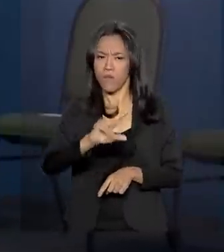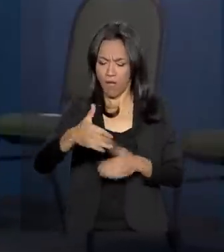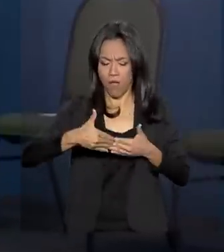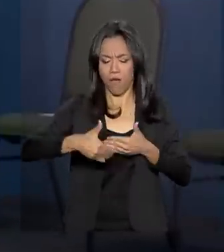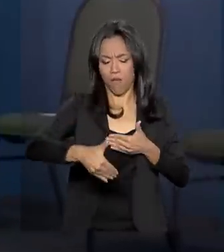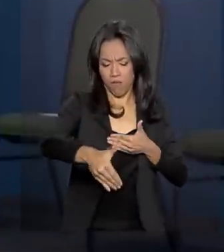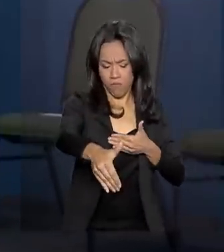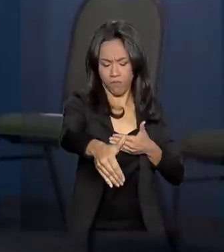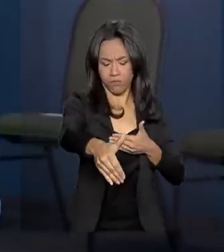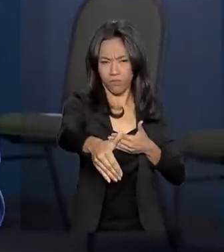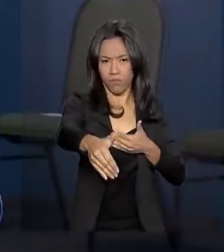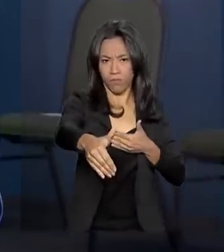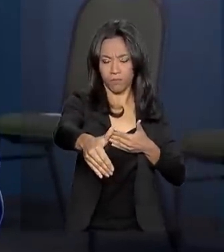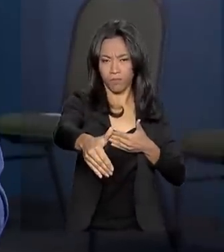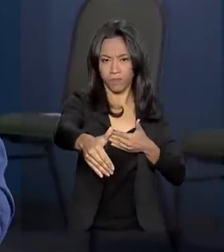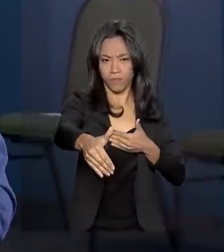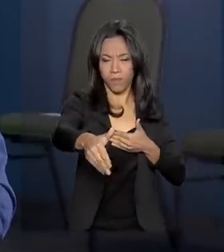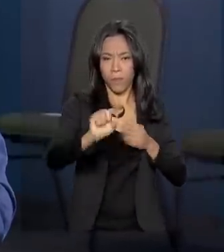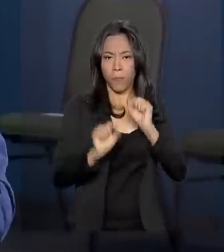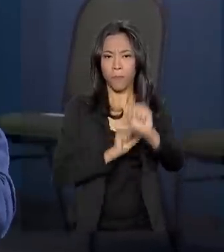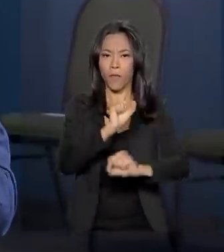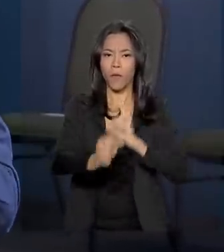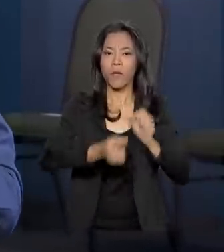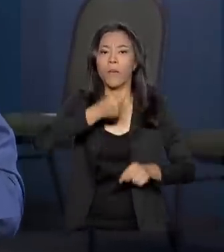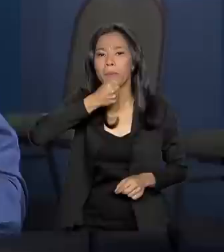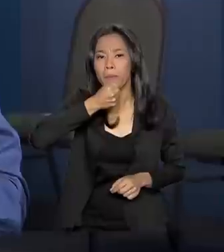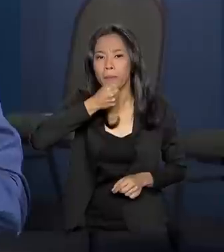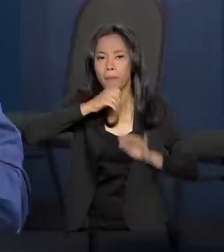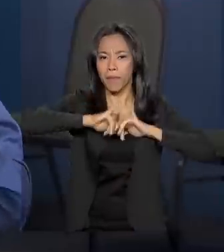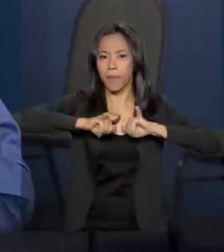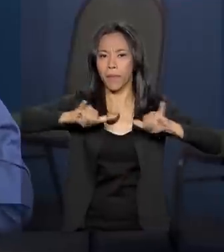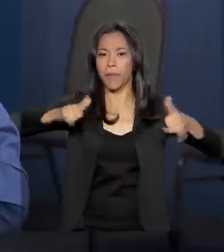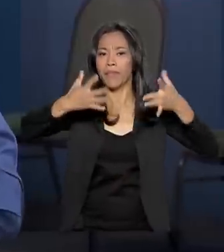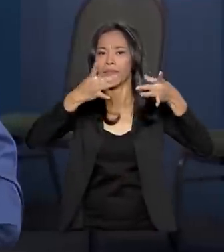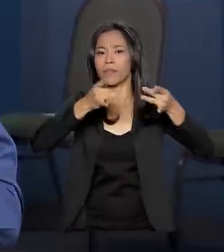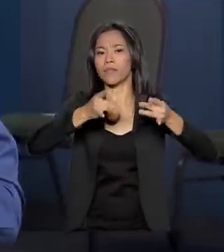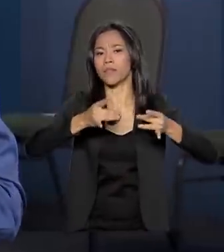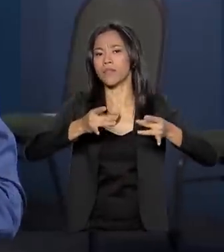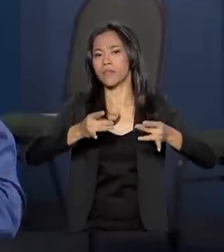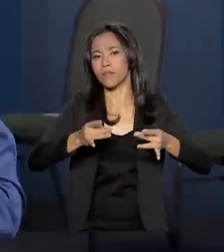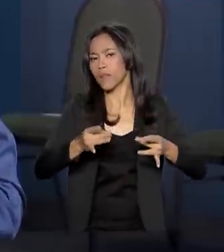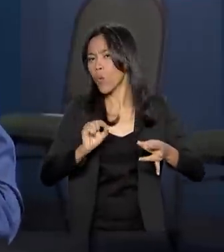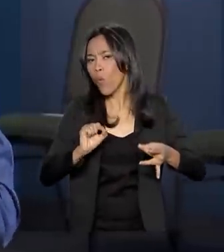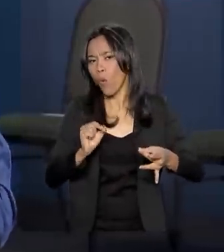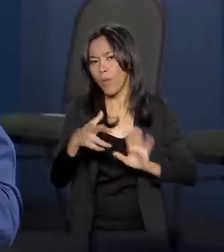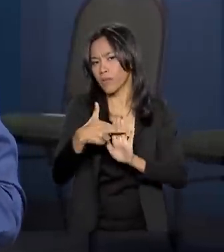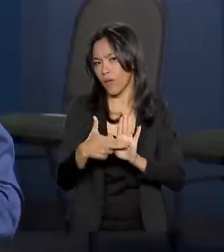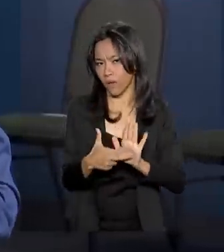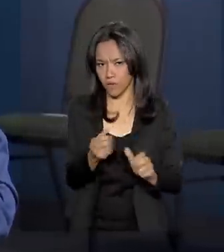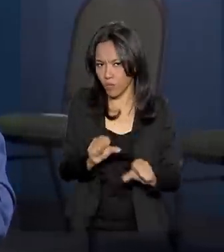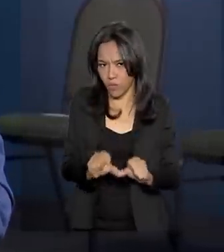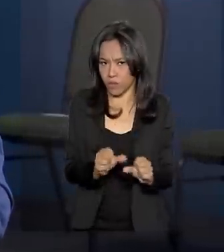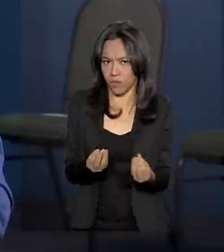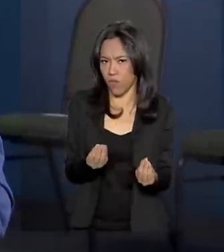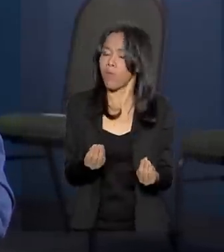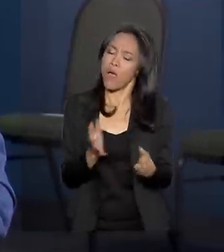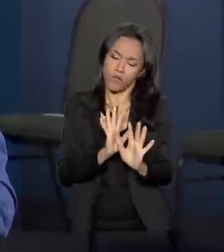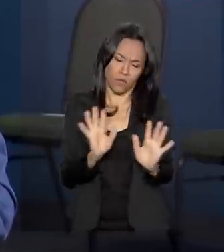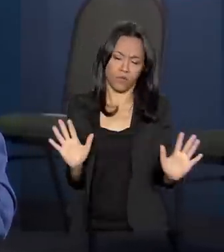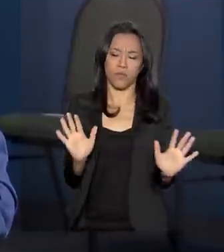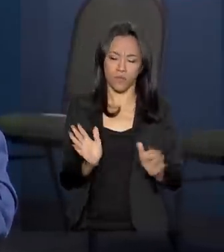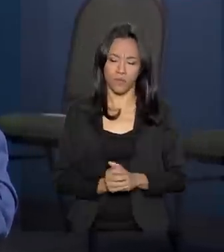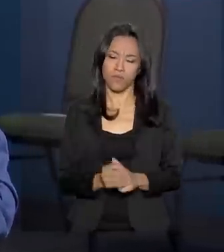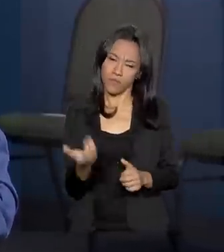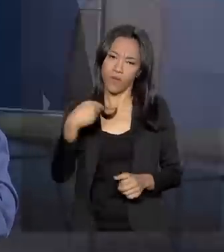coletiva de imprensa para explicar e detalhar melhor essas mudanças. Por enquanto é o que nós temos por aqui, Carla.